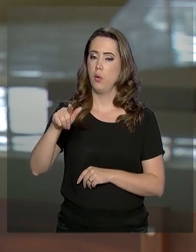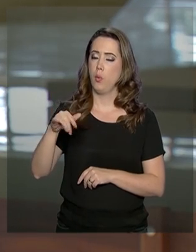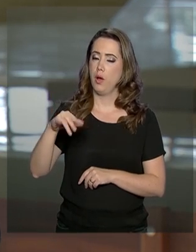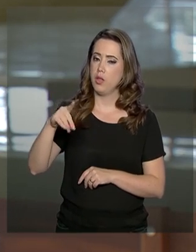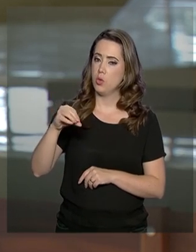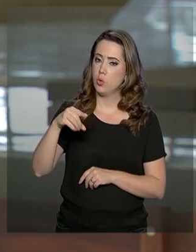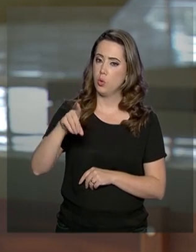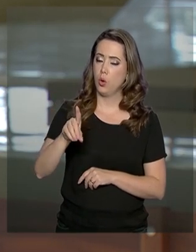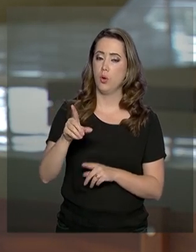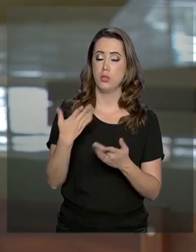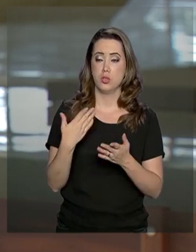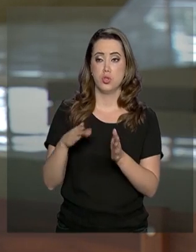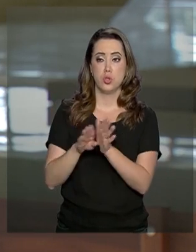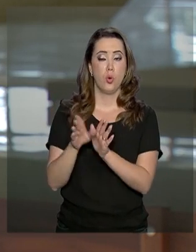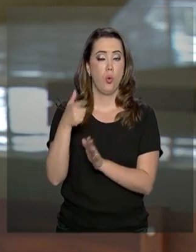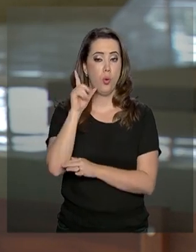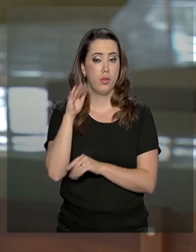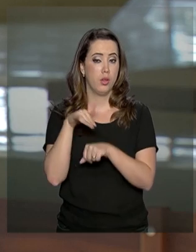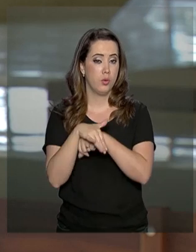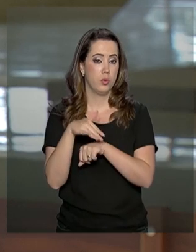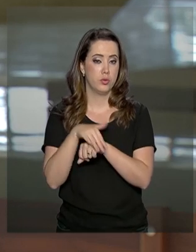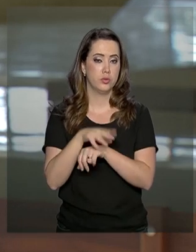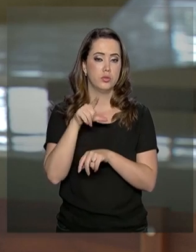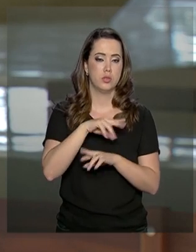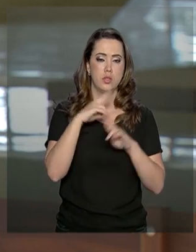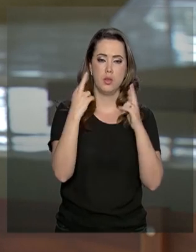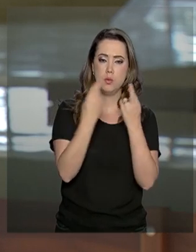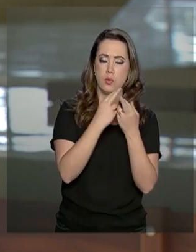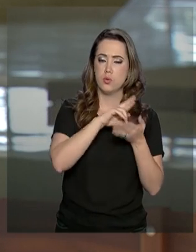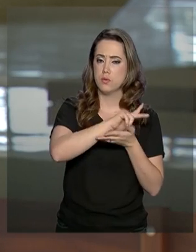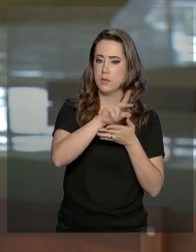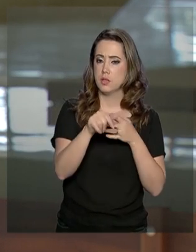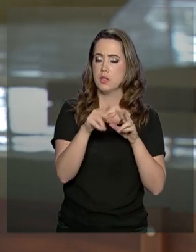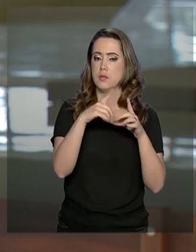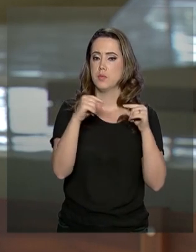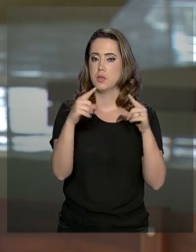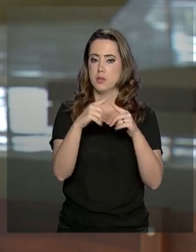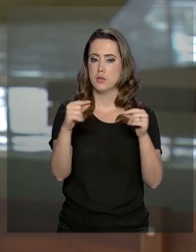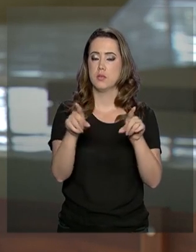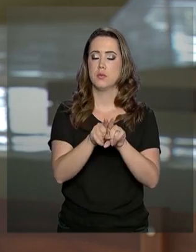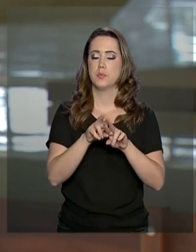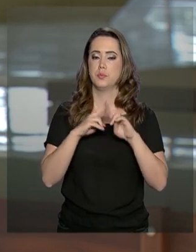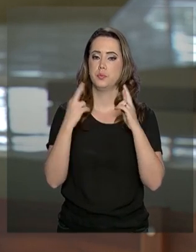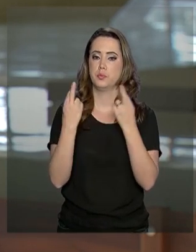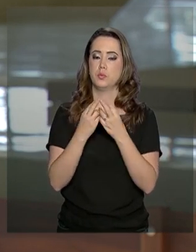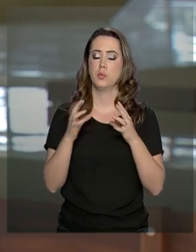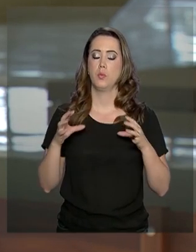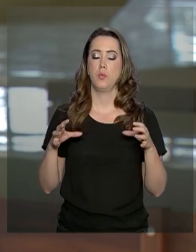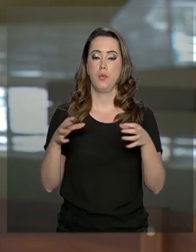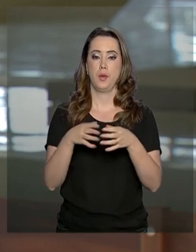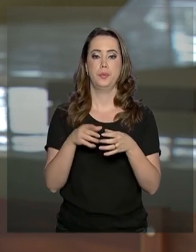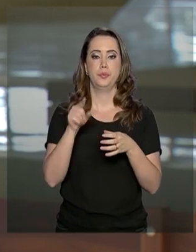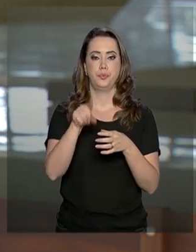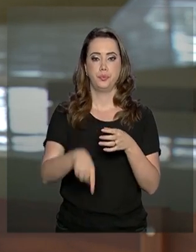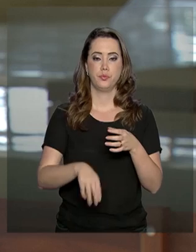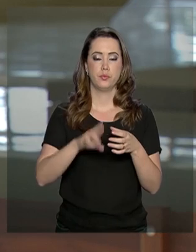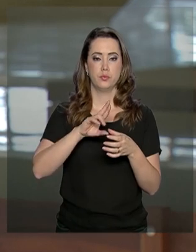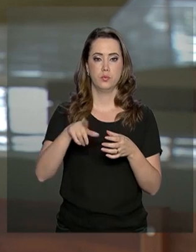aqui desde o início da manhã em várias reuniões aqui por Brasília. Ele, inclusive, se reuniu com membros, com integrantes,